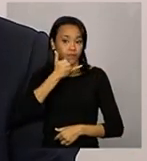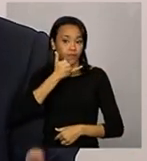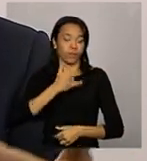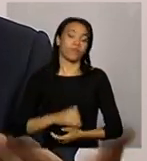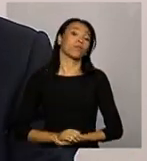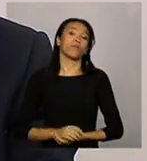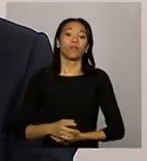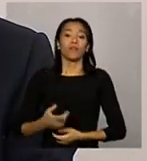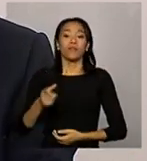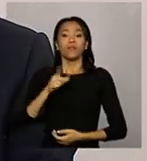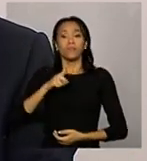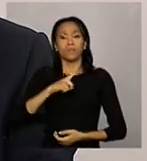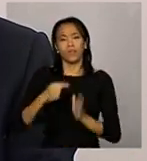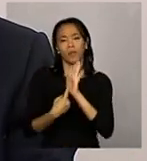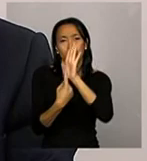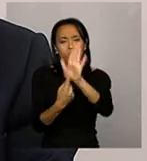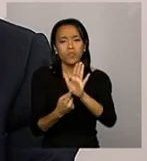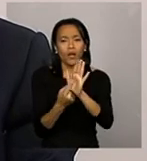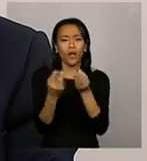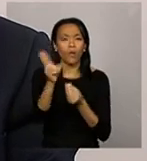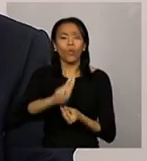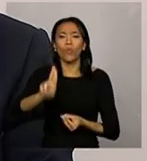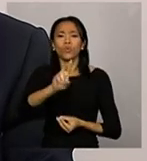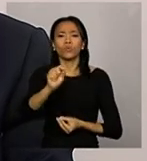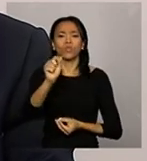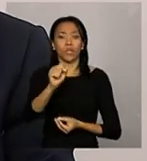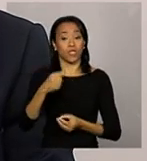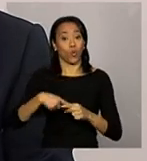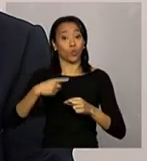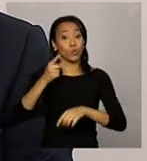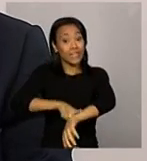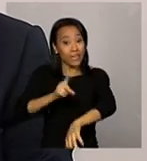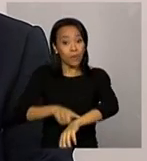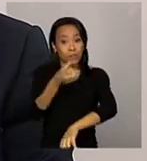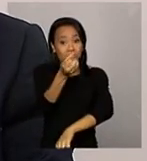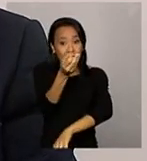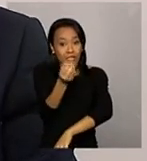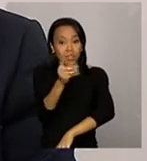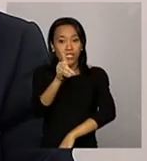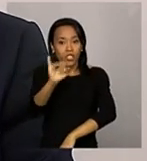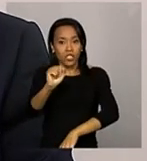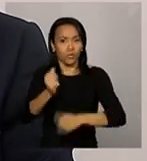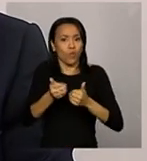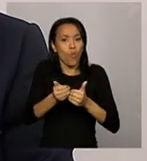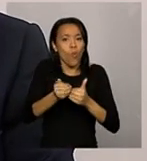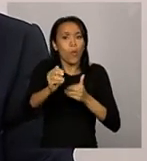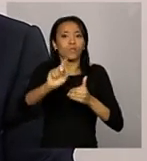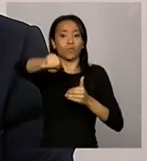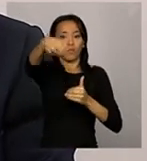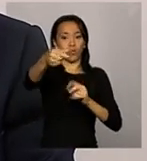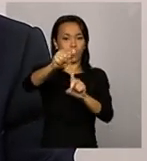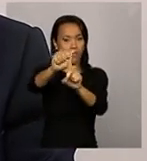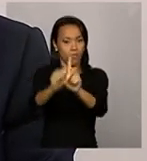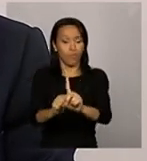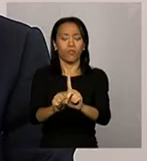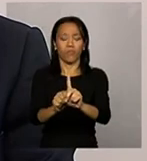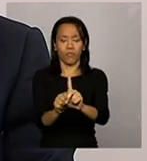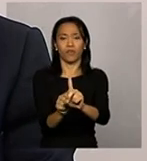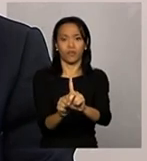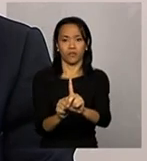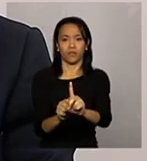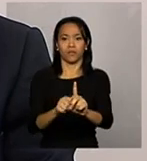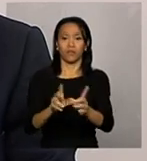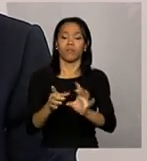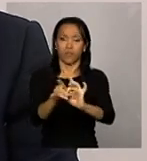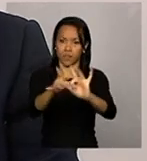tenha esse prazo para apresentar a prestação de contas. Então, é 60 dias após o início do próximo mês do sistema